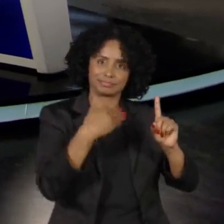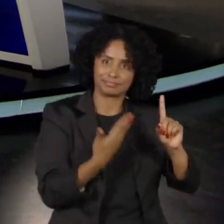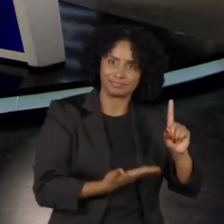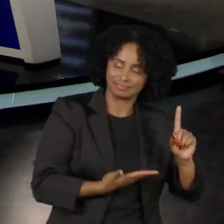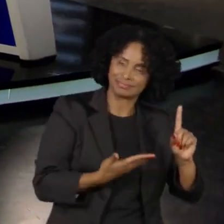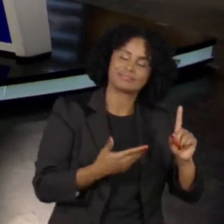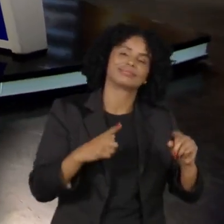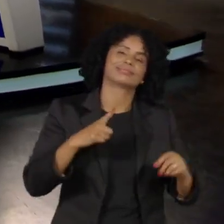nesta quarta-feira. Ele fez